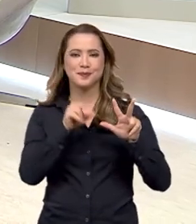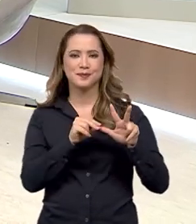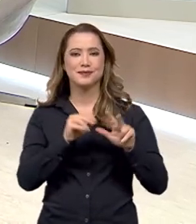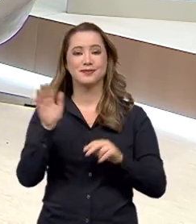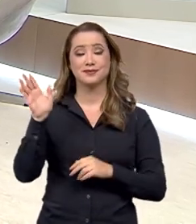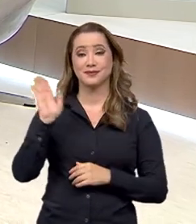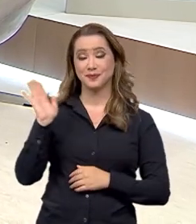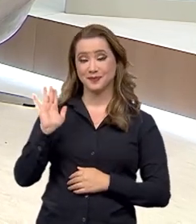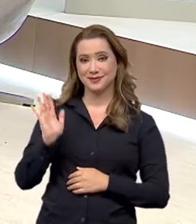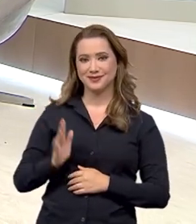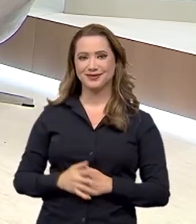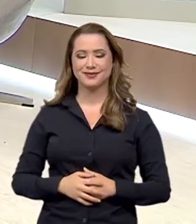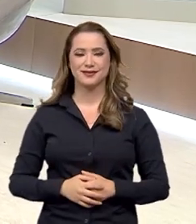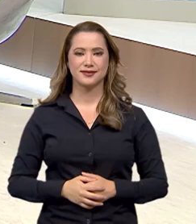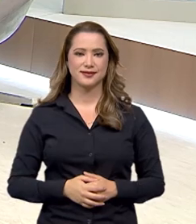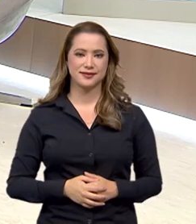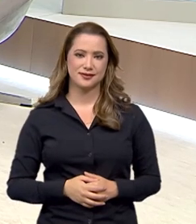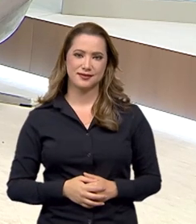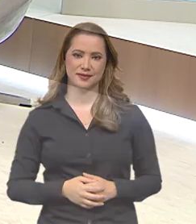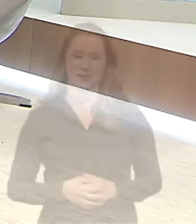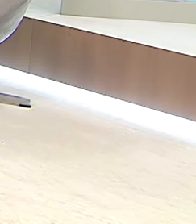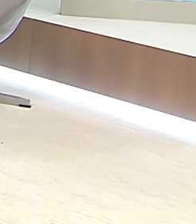Brasil. Até o próximo programa.